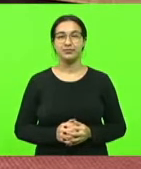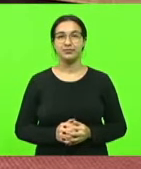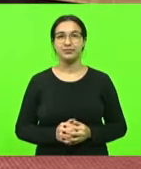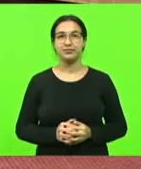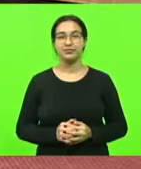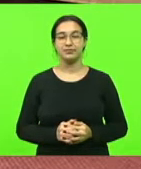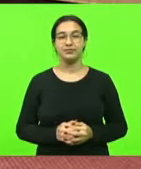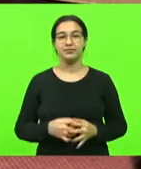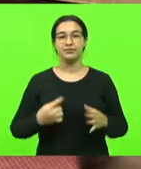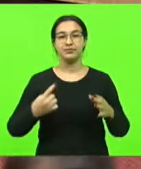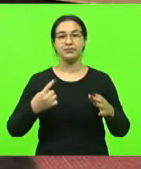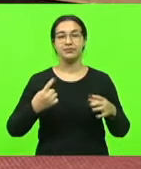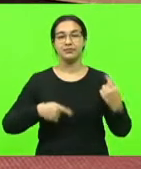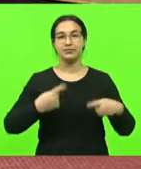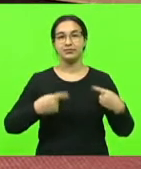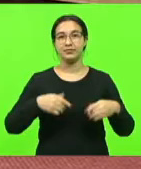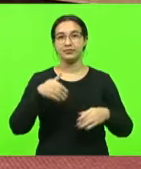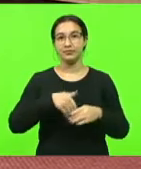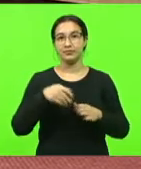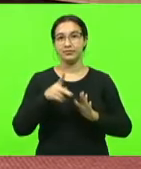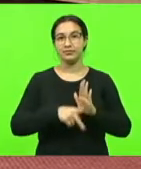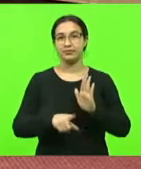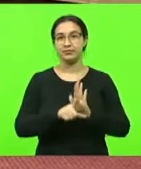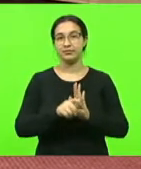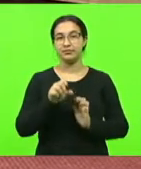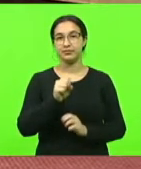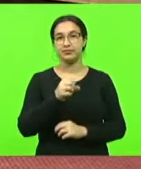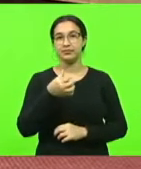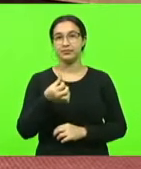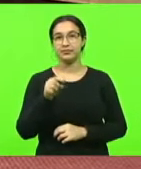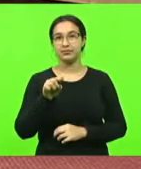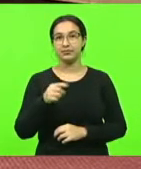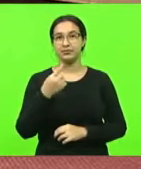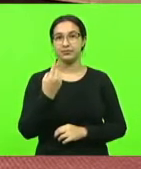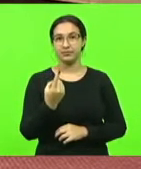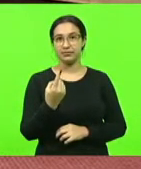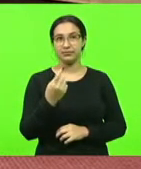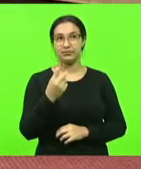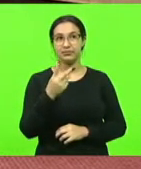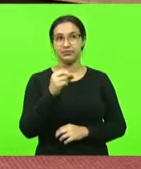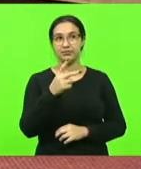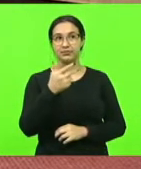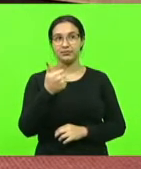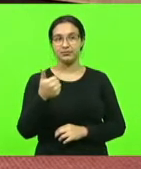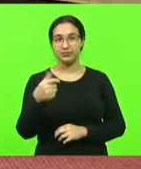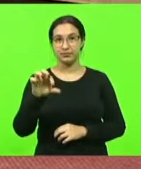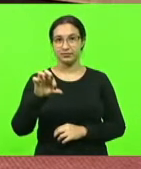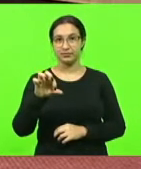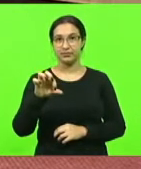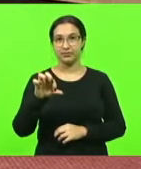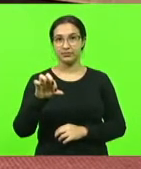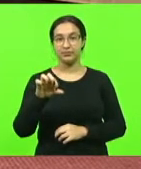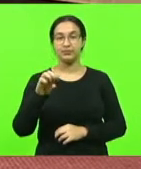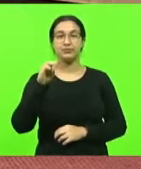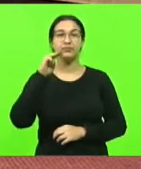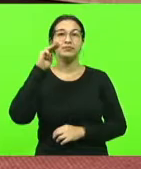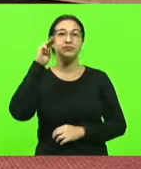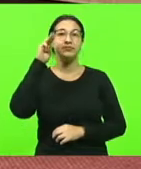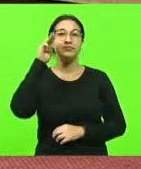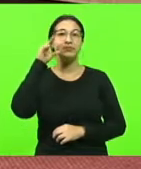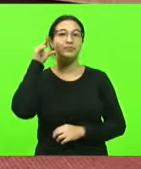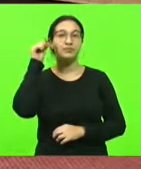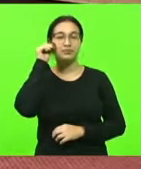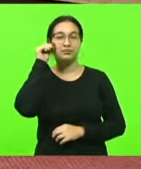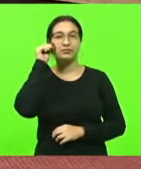Discussão e votação em turno único do projeto de lei 86.1-2019, autor, deputada Luciane Carminati e outros.